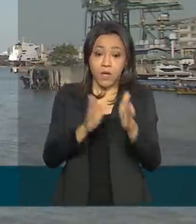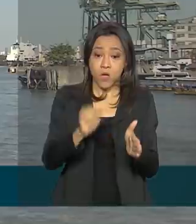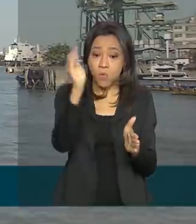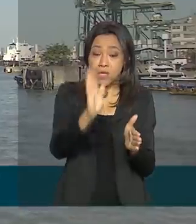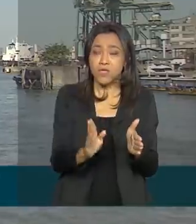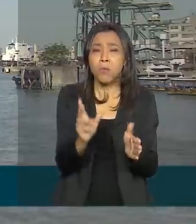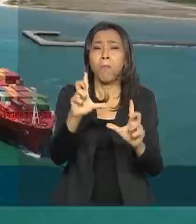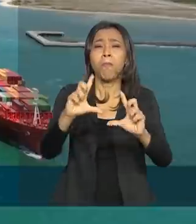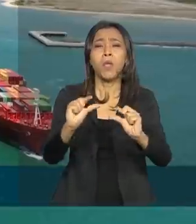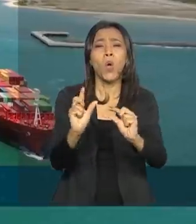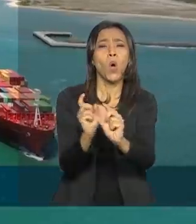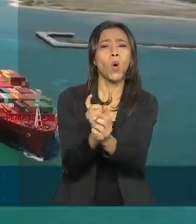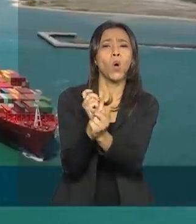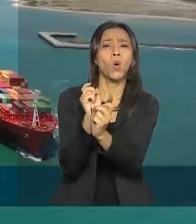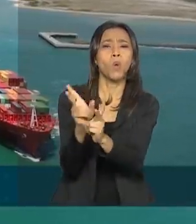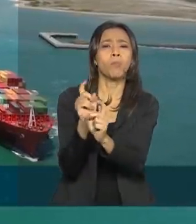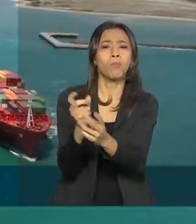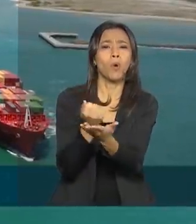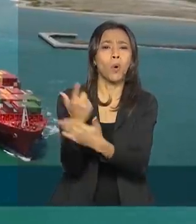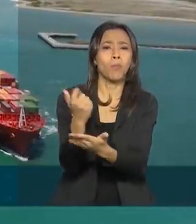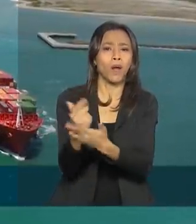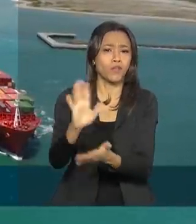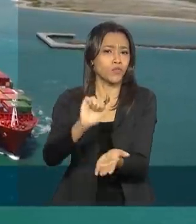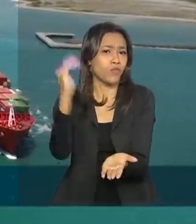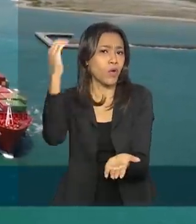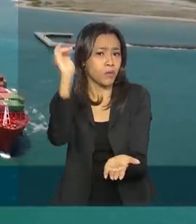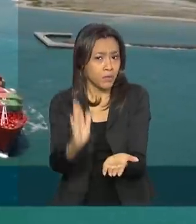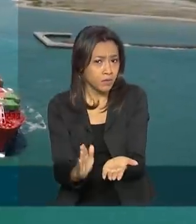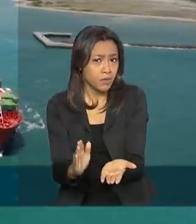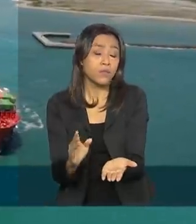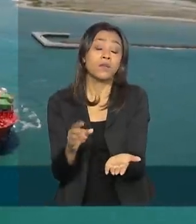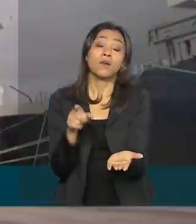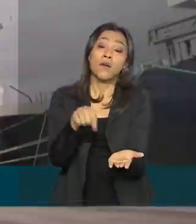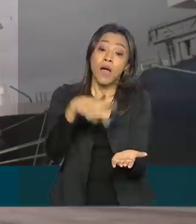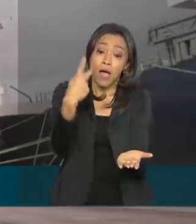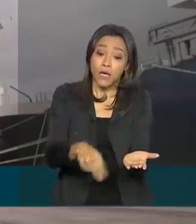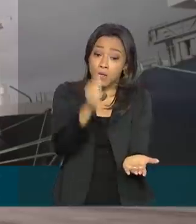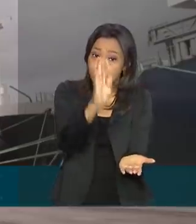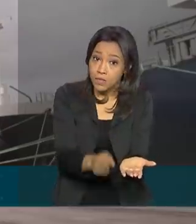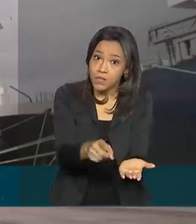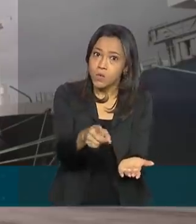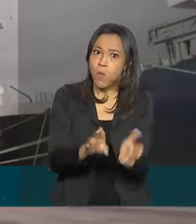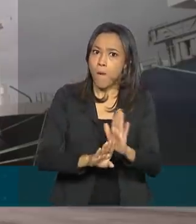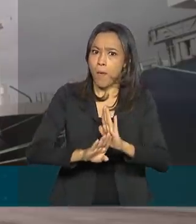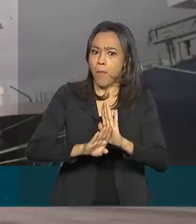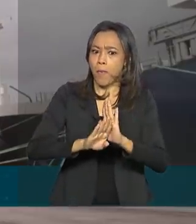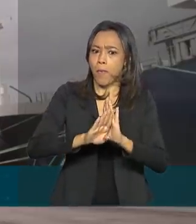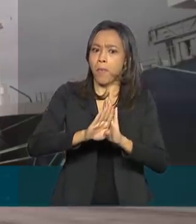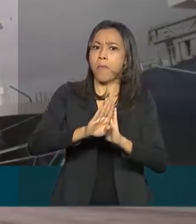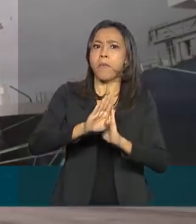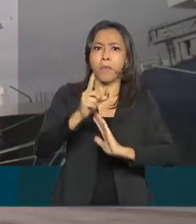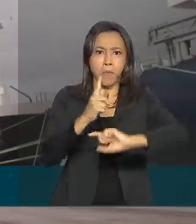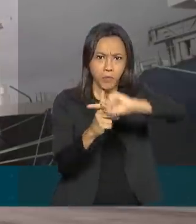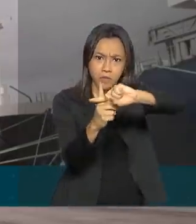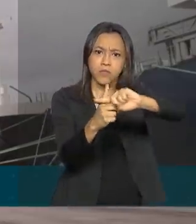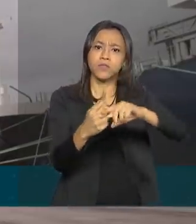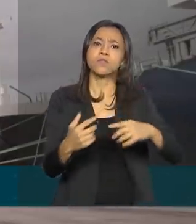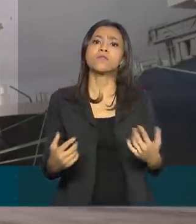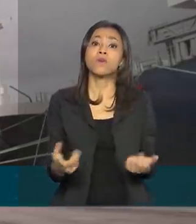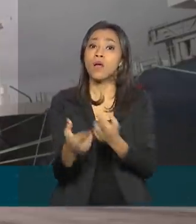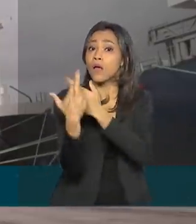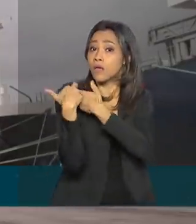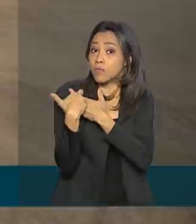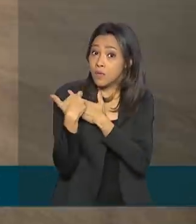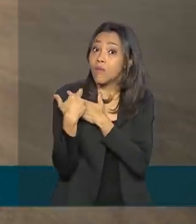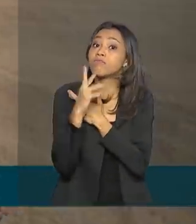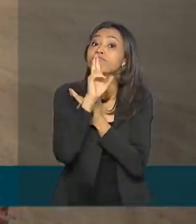de fora e vem vendendo menos também, mas a balança comercial continua registrando saldo positivo. O grande responsável por